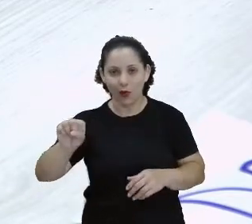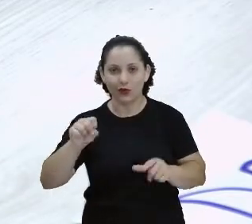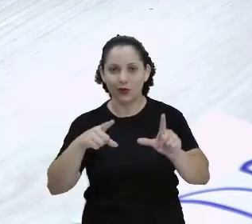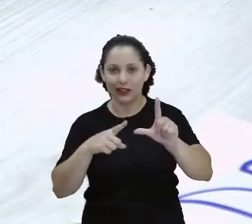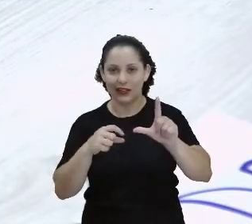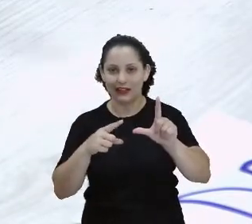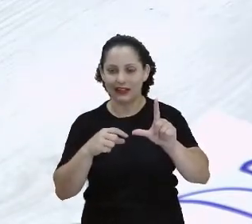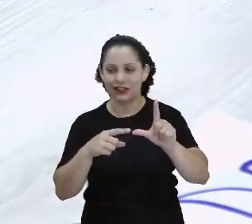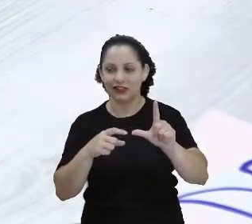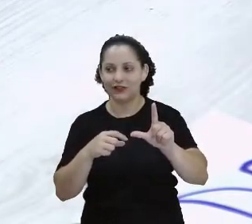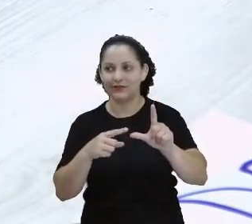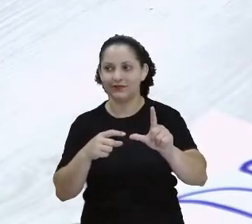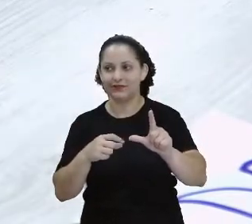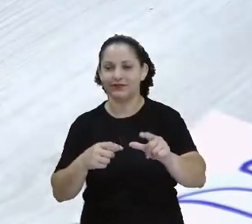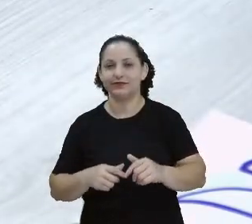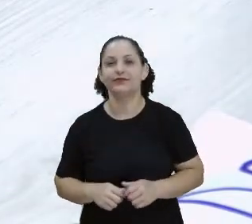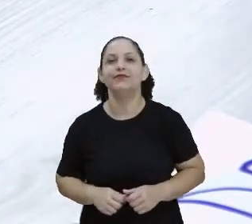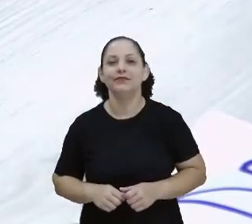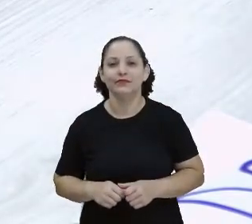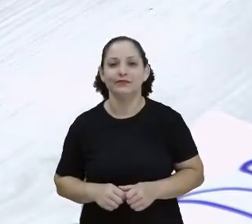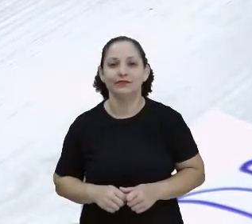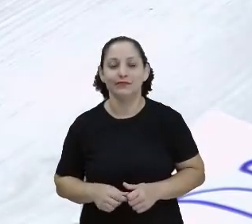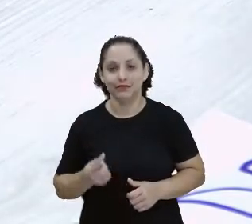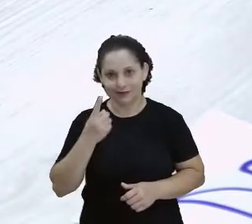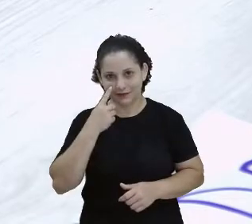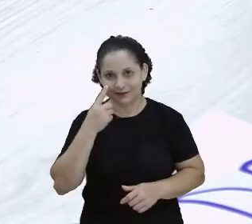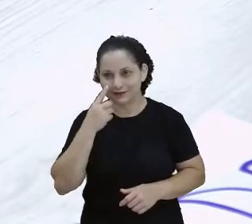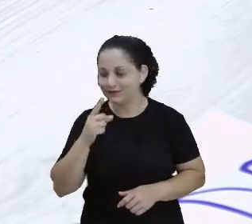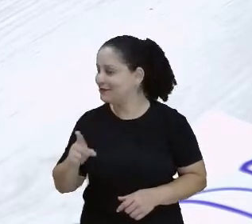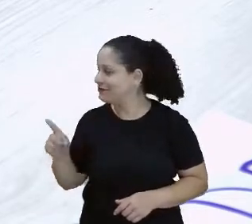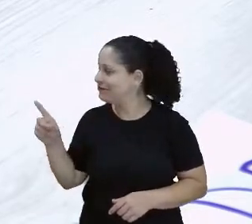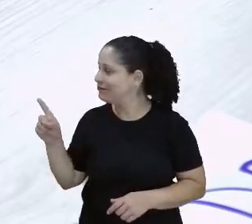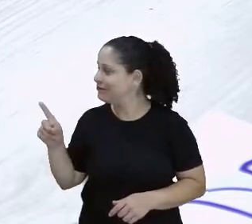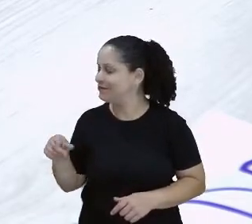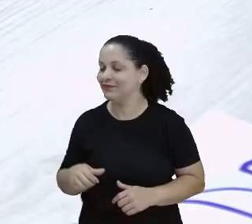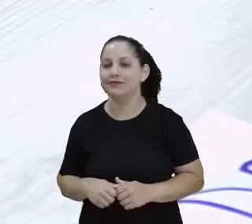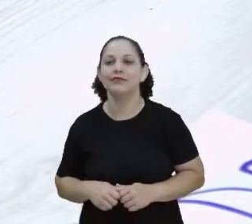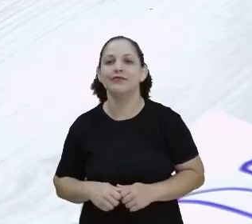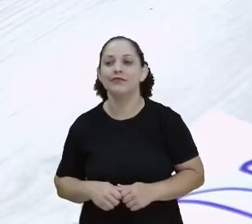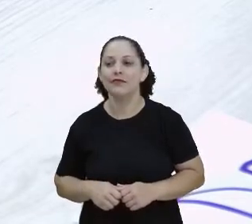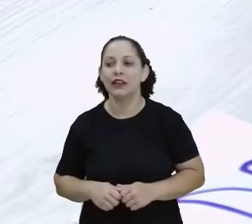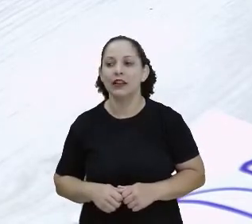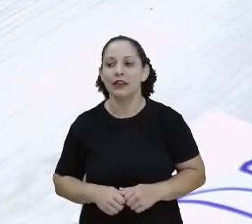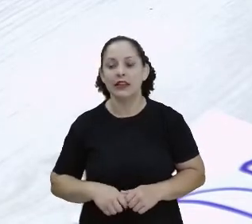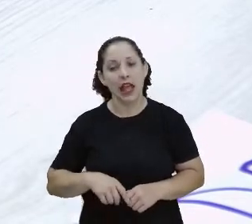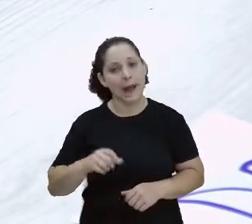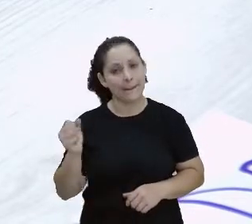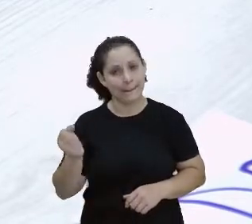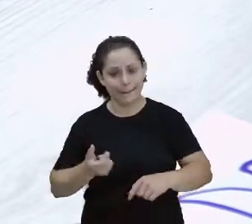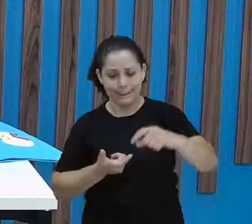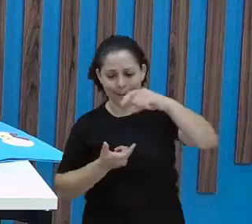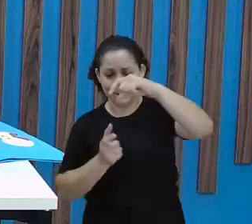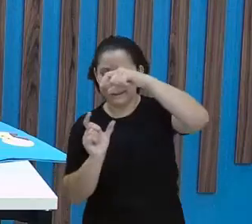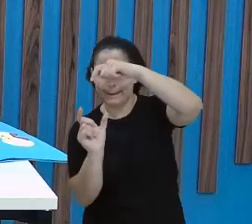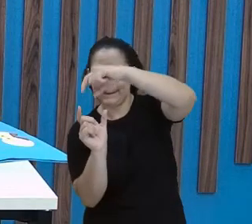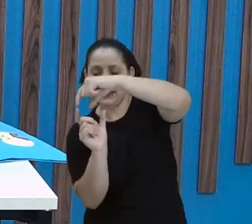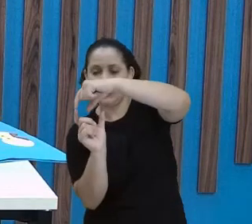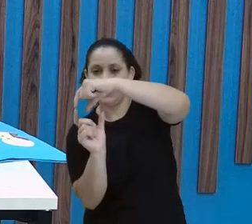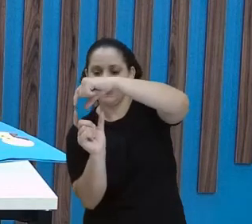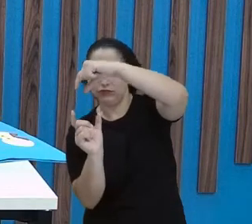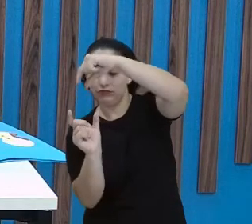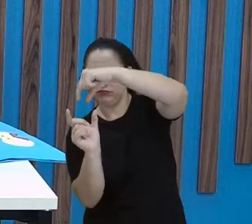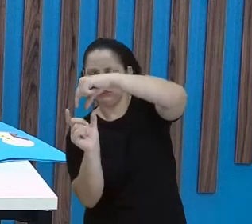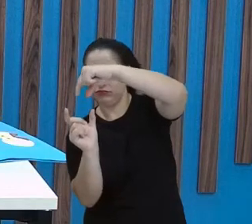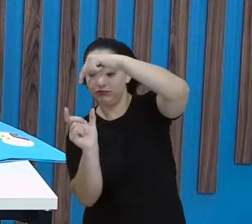letrinhas. Tá vendo? Olha aí. E a primeira sílaba tem três letras. A segunda tem duas. E a